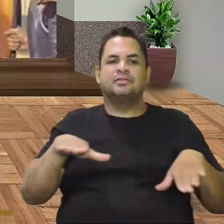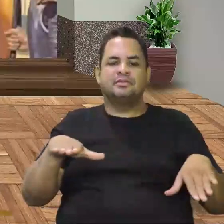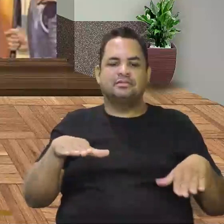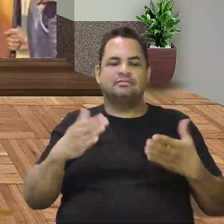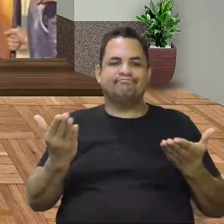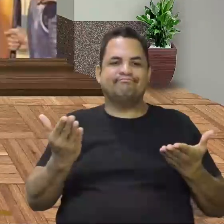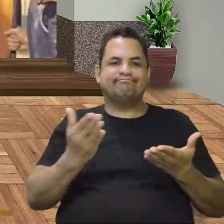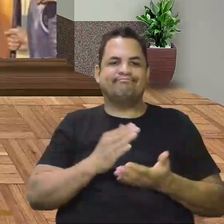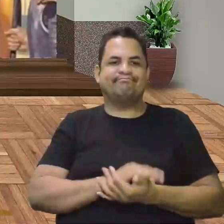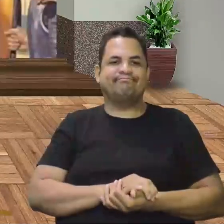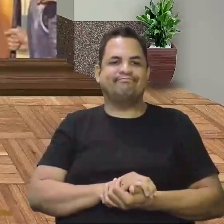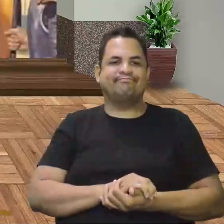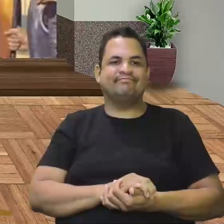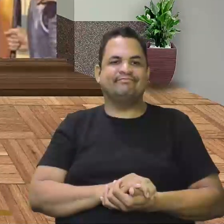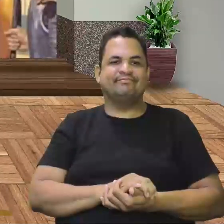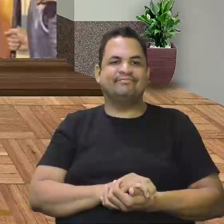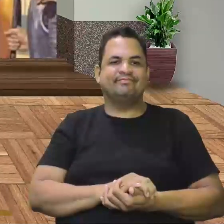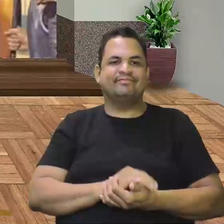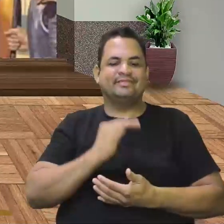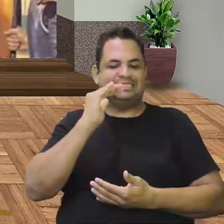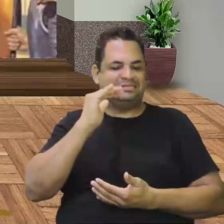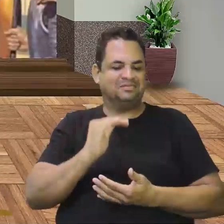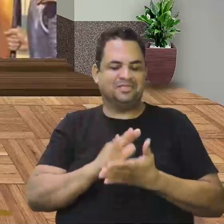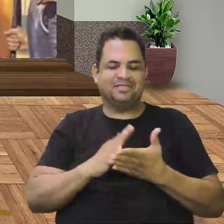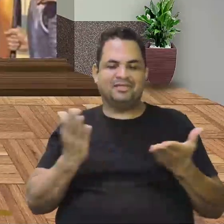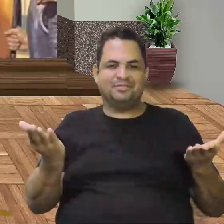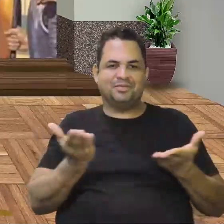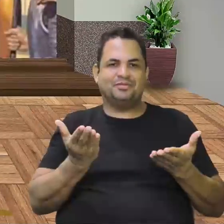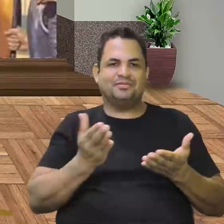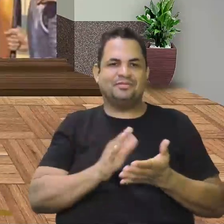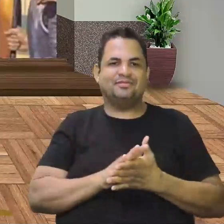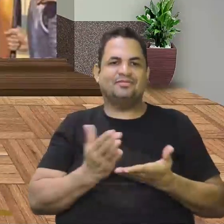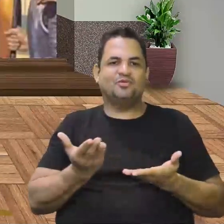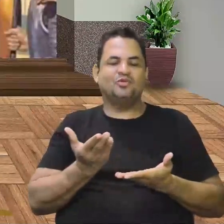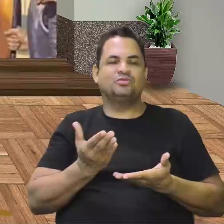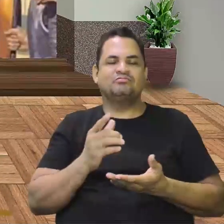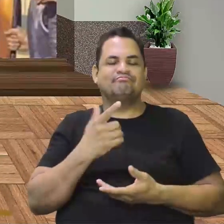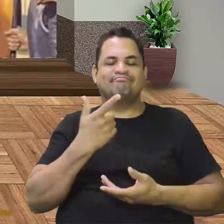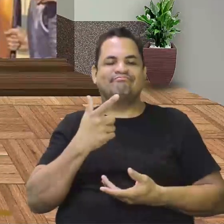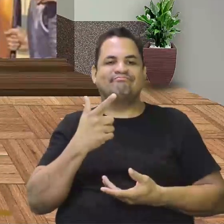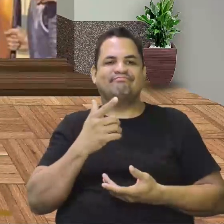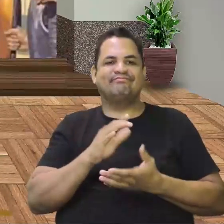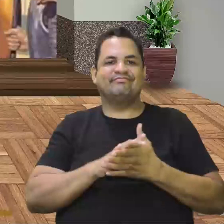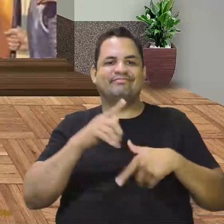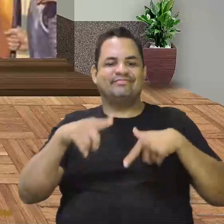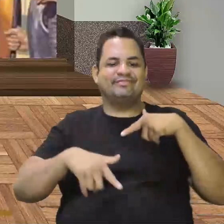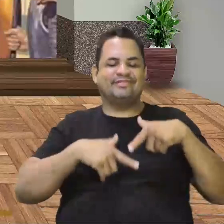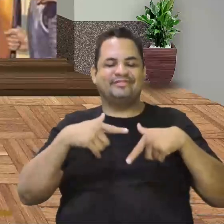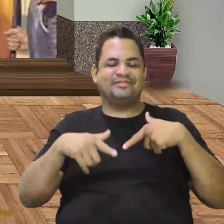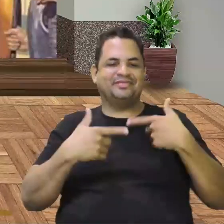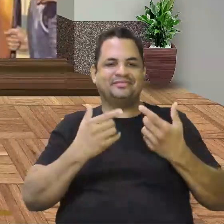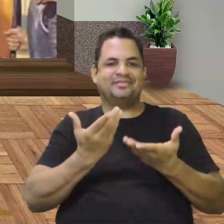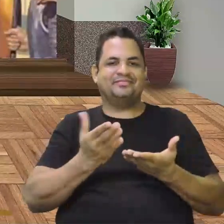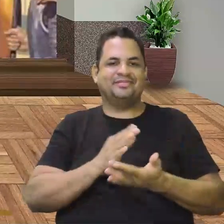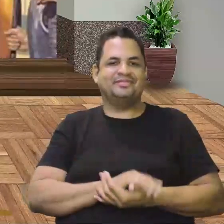Graças a Deus isso acabou. Essa subjugação. Hoje nós não temos trabalho compulsório.